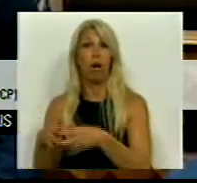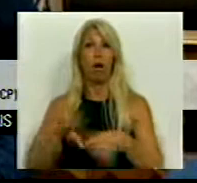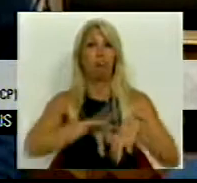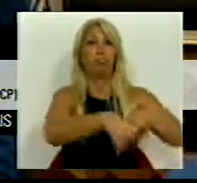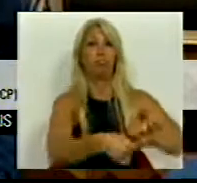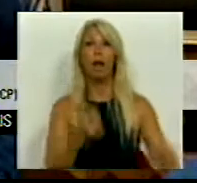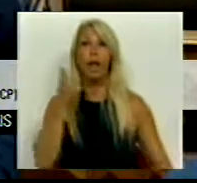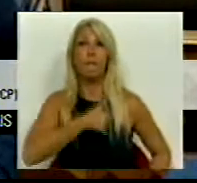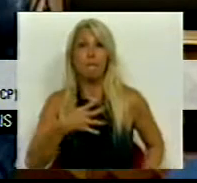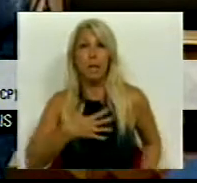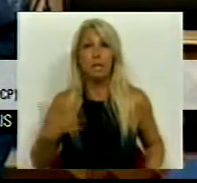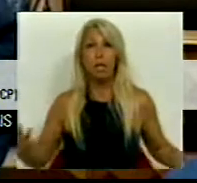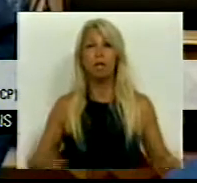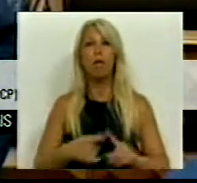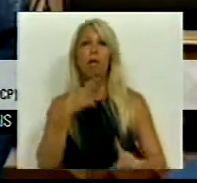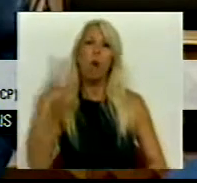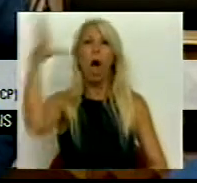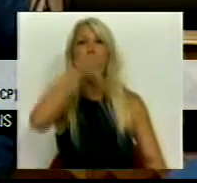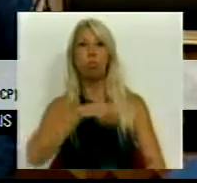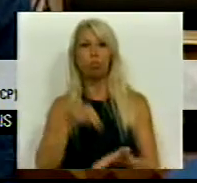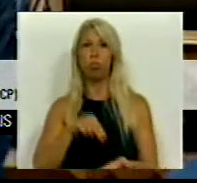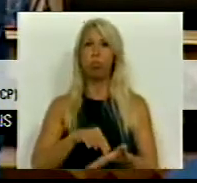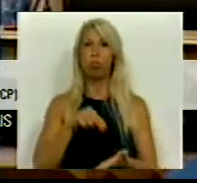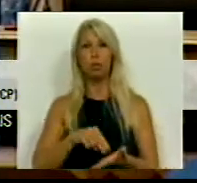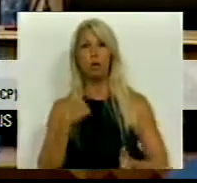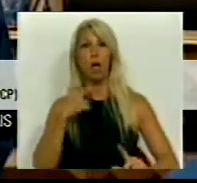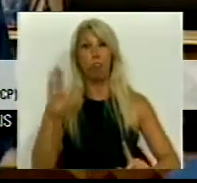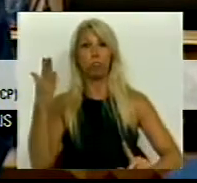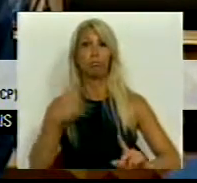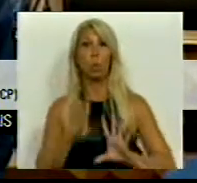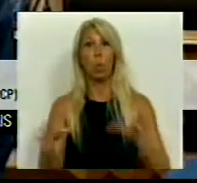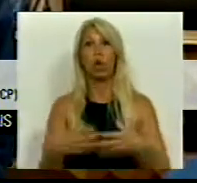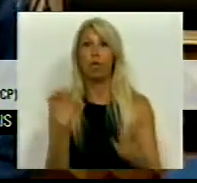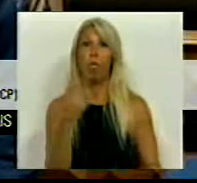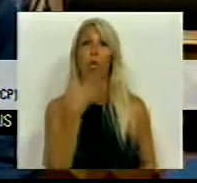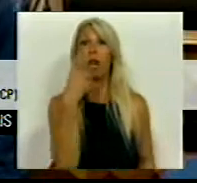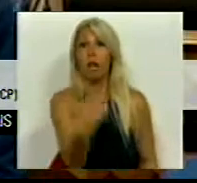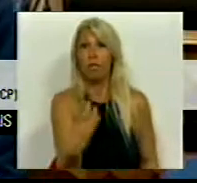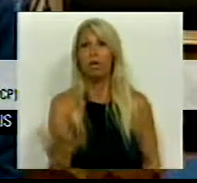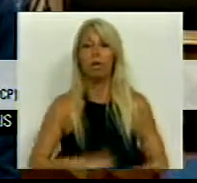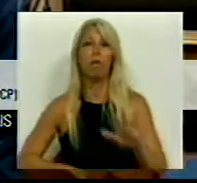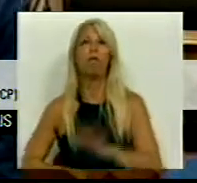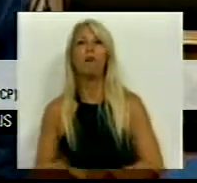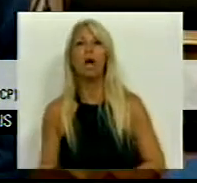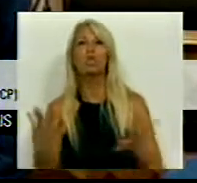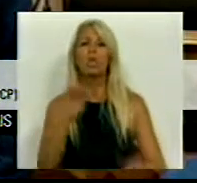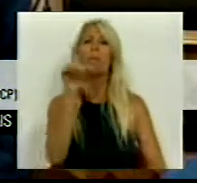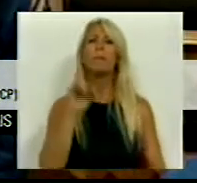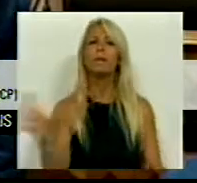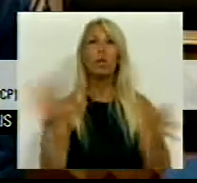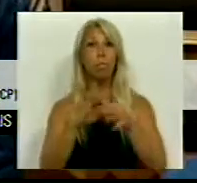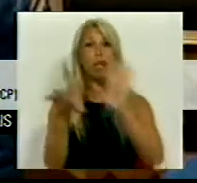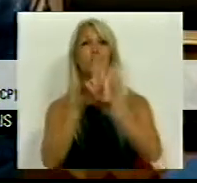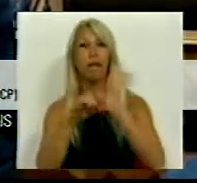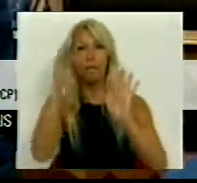económica e o abuso dessa posição dominante coletiva ou individual e uma questão que não pode deixar de ser colocada do ponto de vista